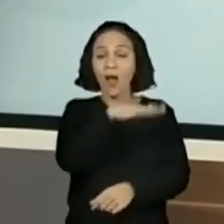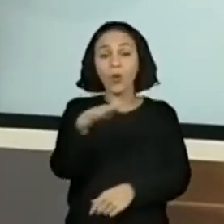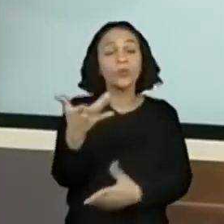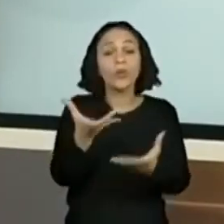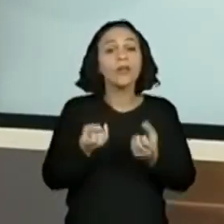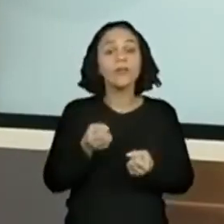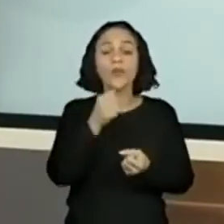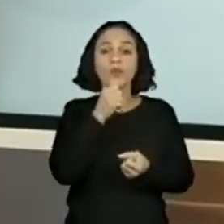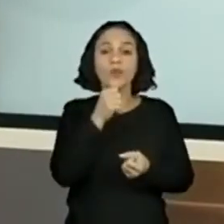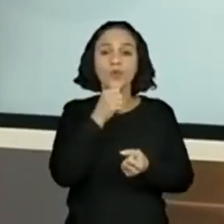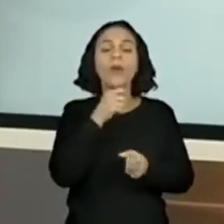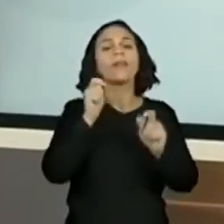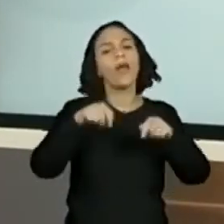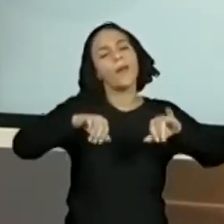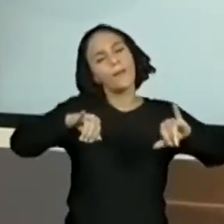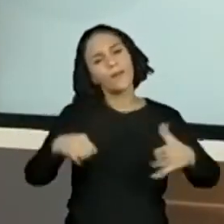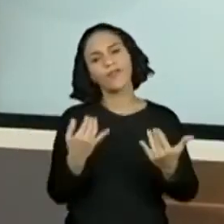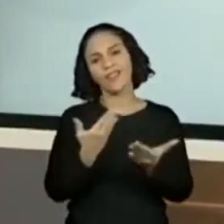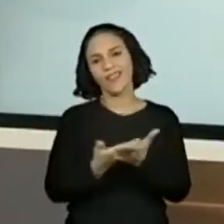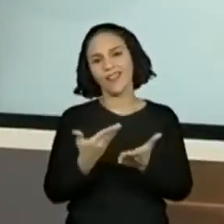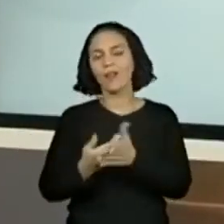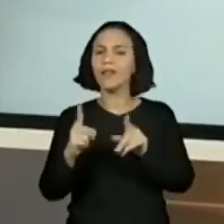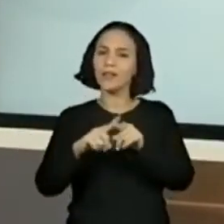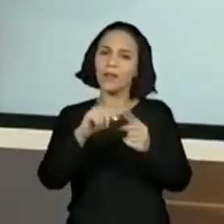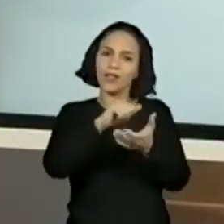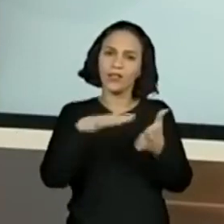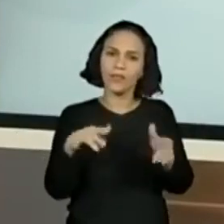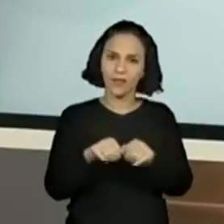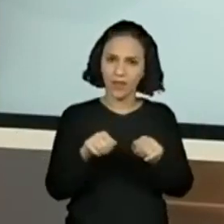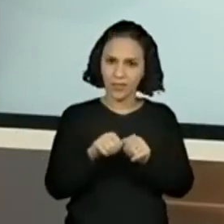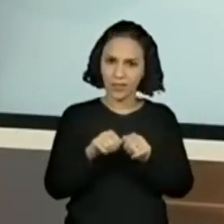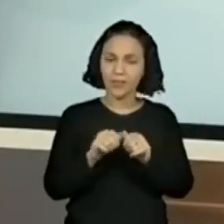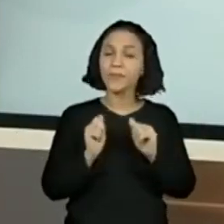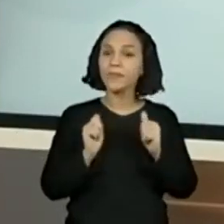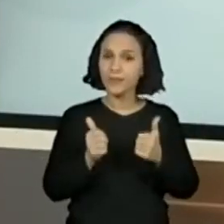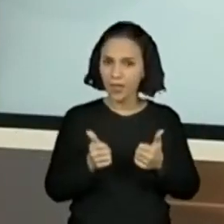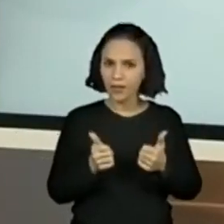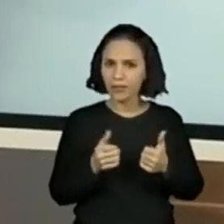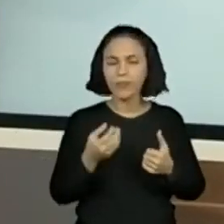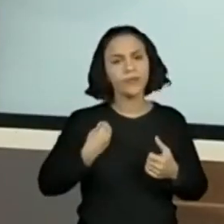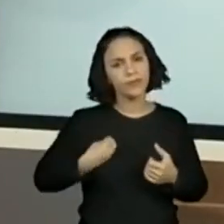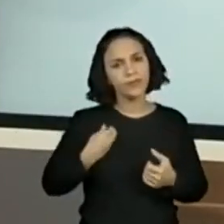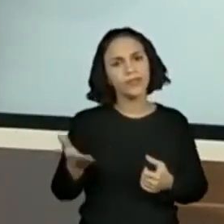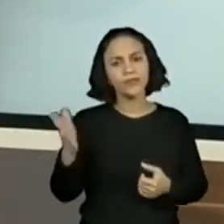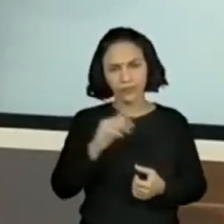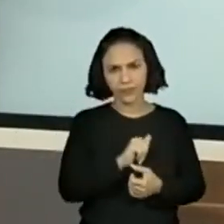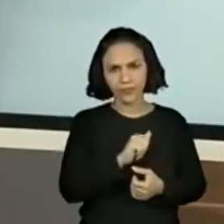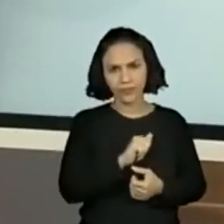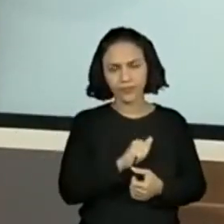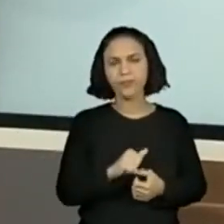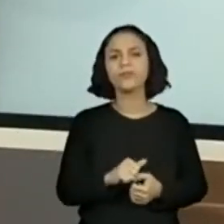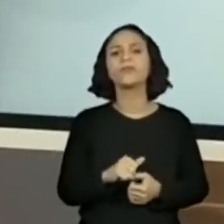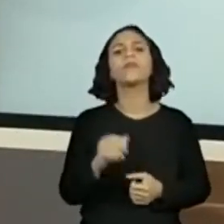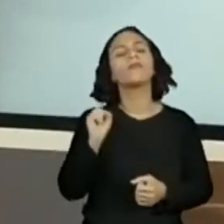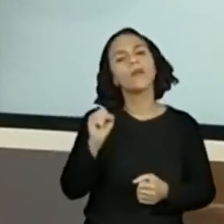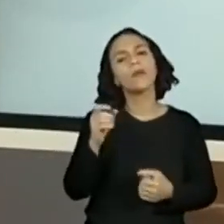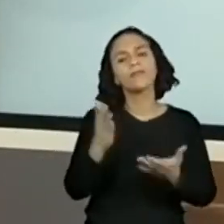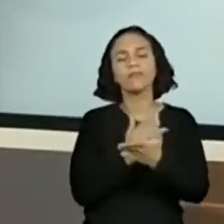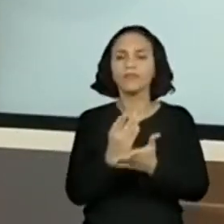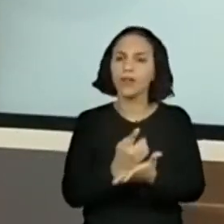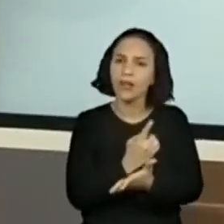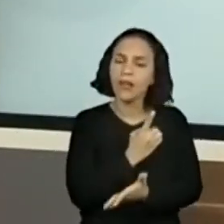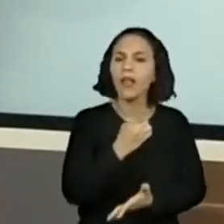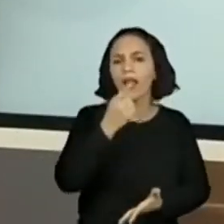consigam aproveitar a aula e realizar as atividades. Ok? Então todo mundo pode participar, é só ter um caderno